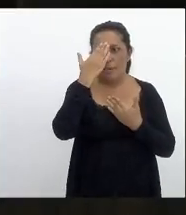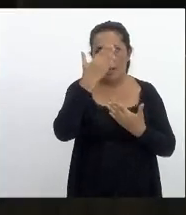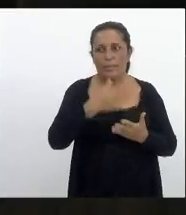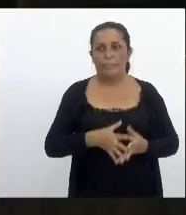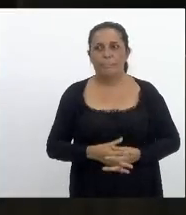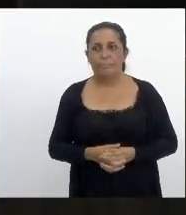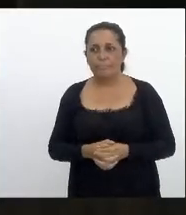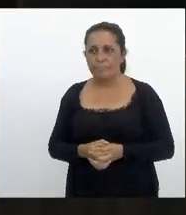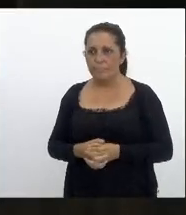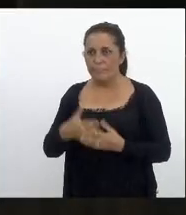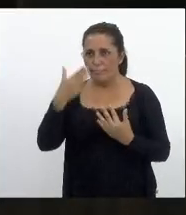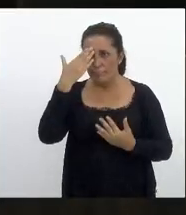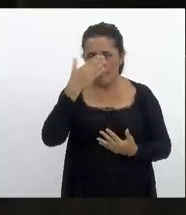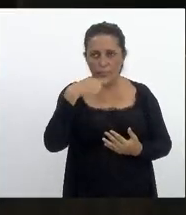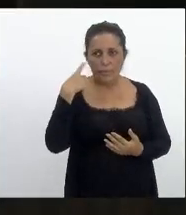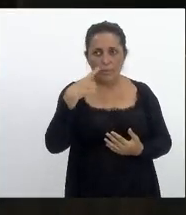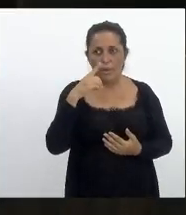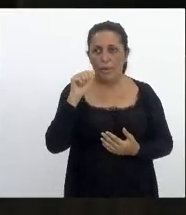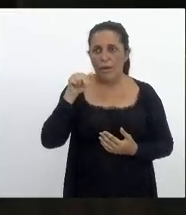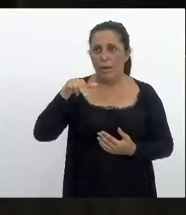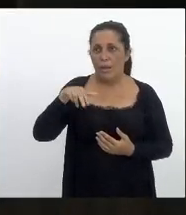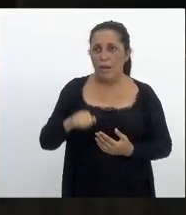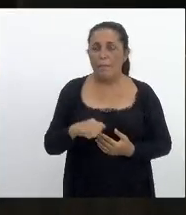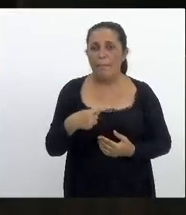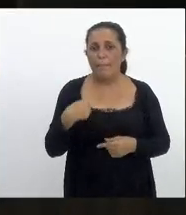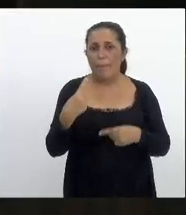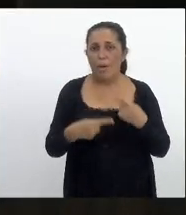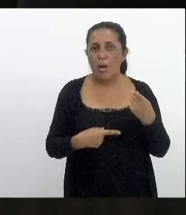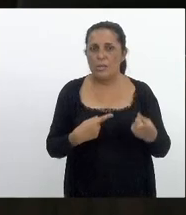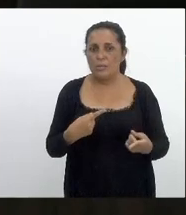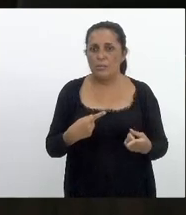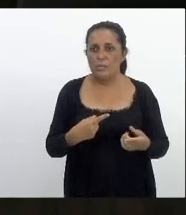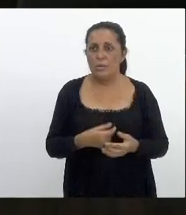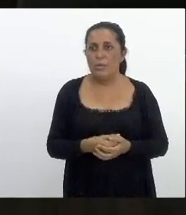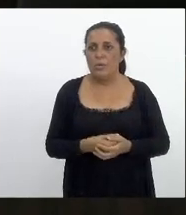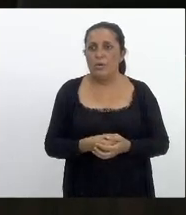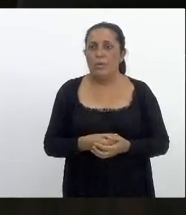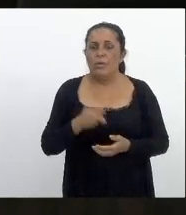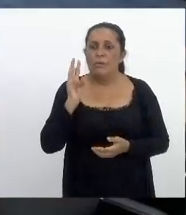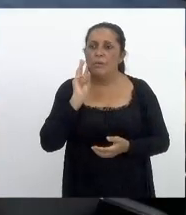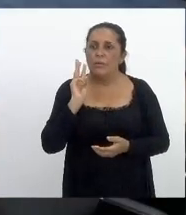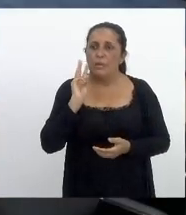deputada Alana Passos próximo radão inscrito é o nobre deputado Valdeque Carneiro